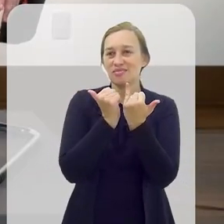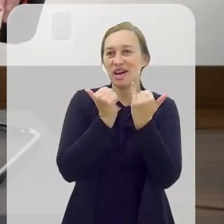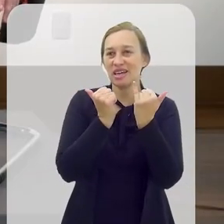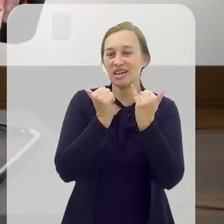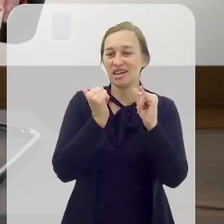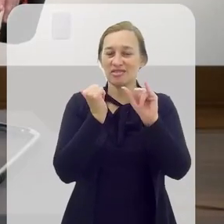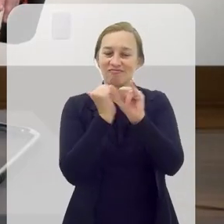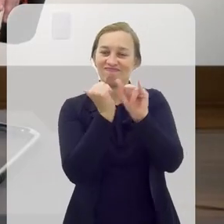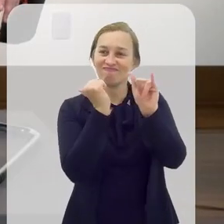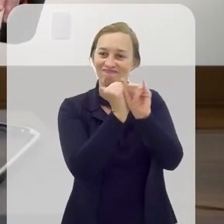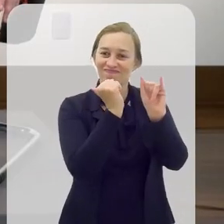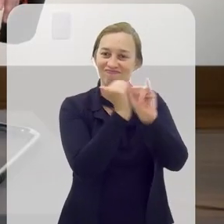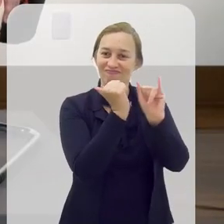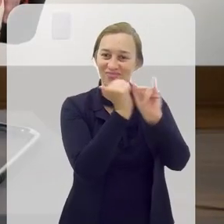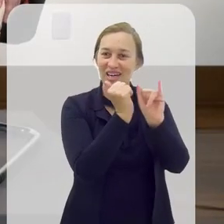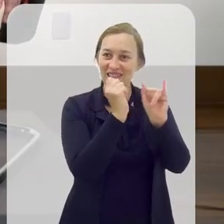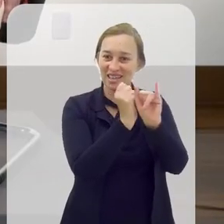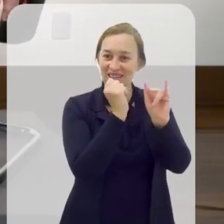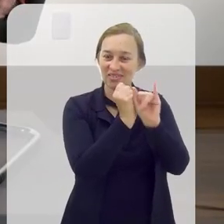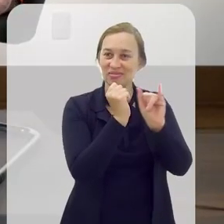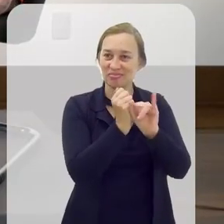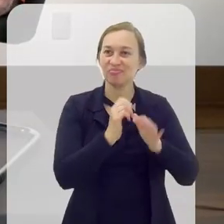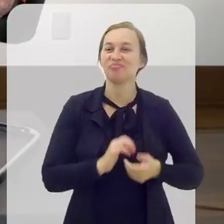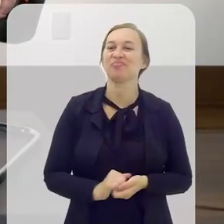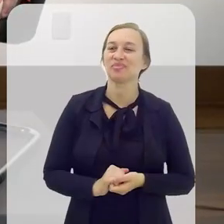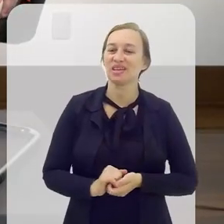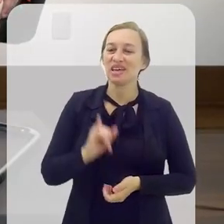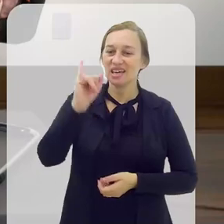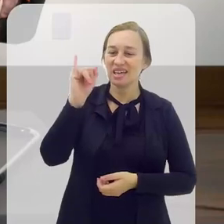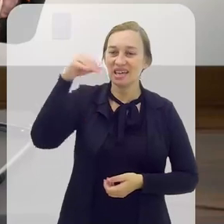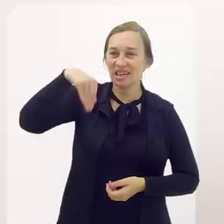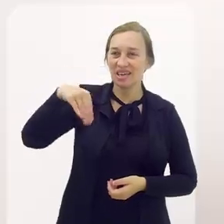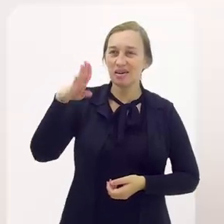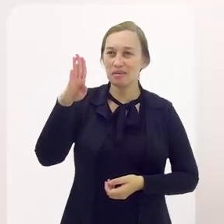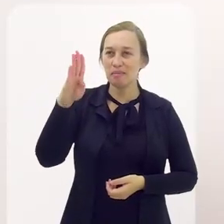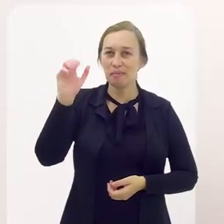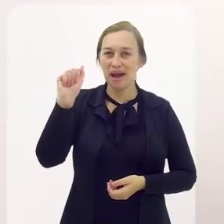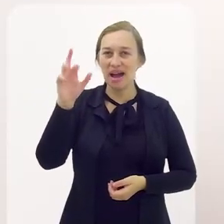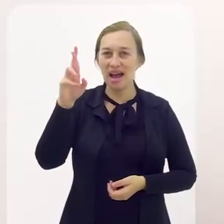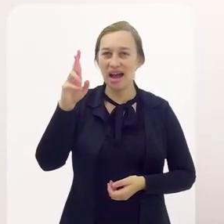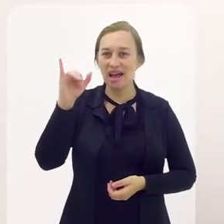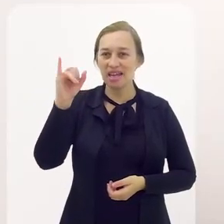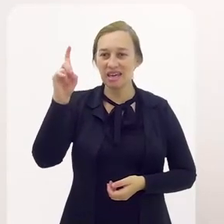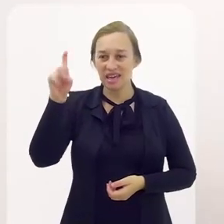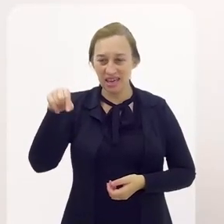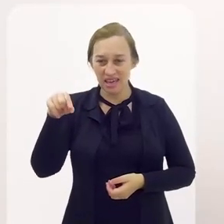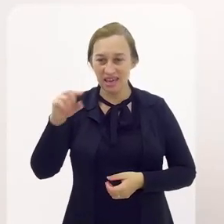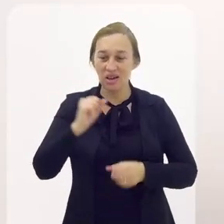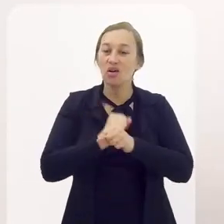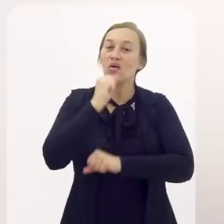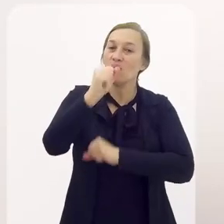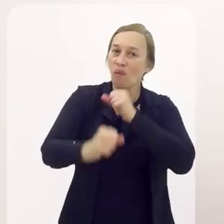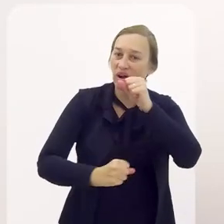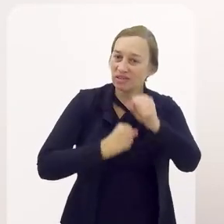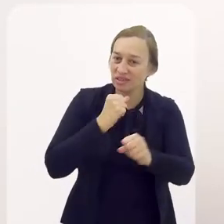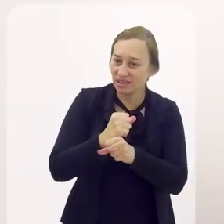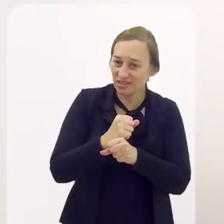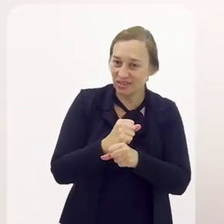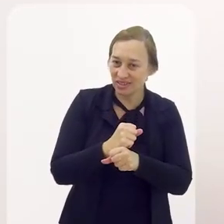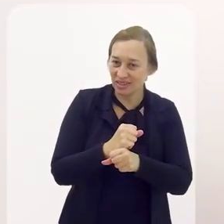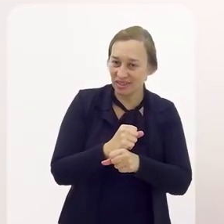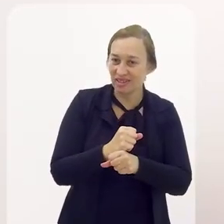Bem, em Barriê se deixa para o que vem. É, pois é. Porque agora é onça. Em Barriê é segura que ano que vem a gente